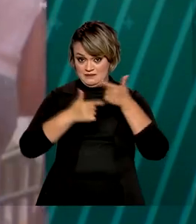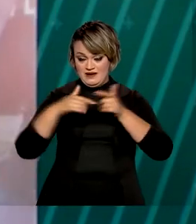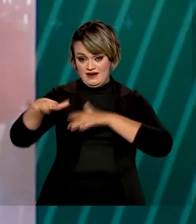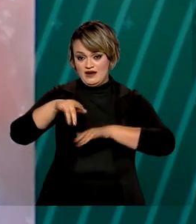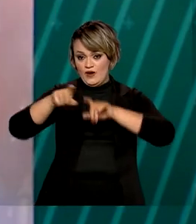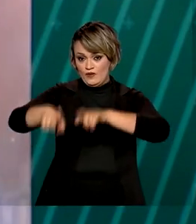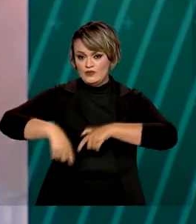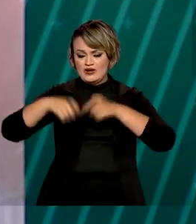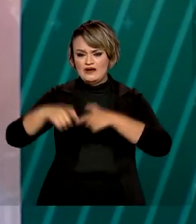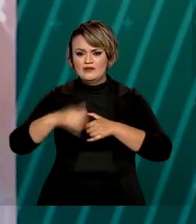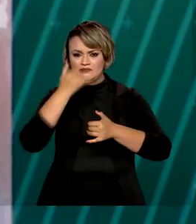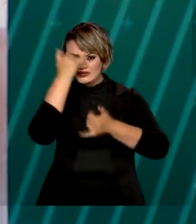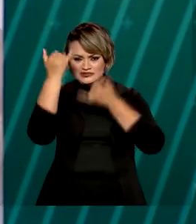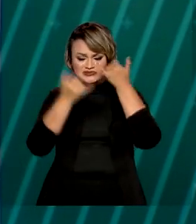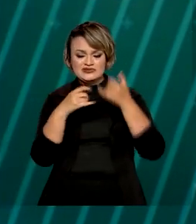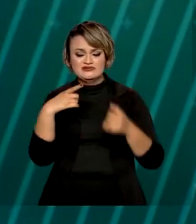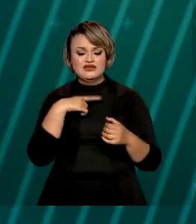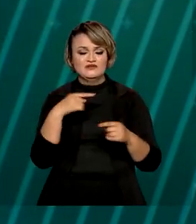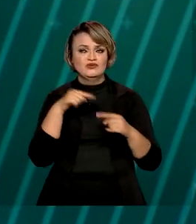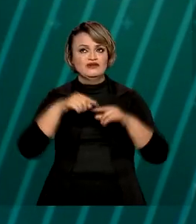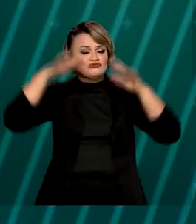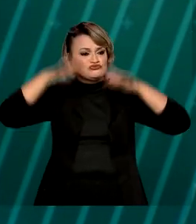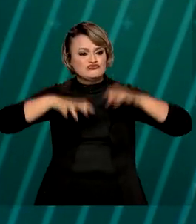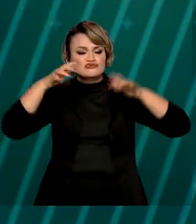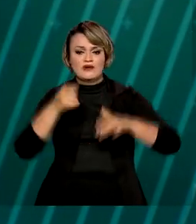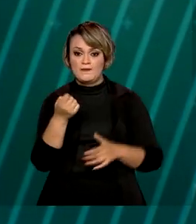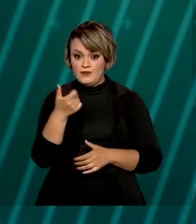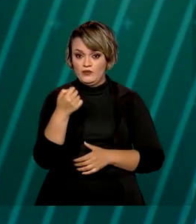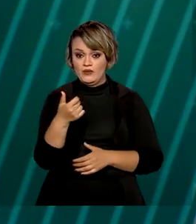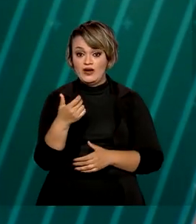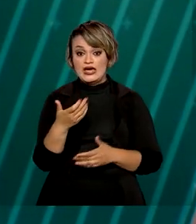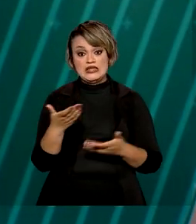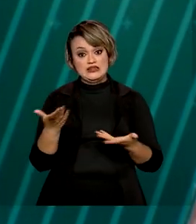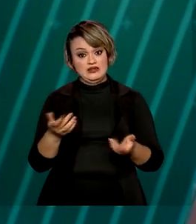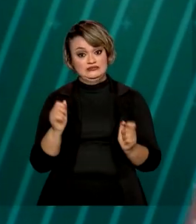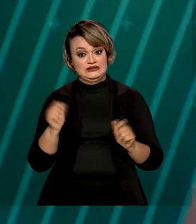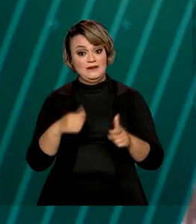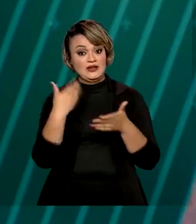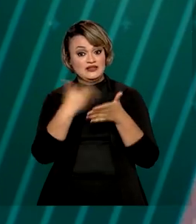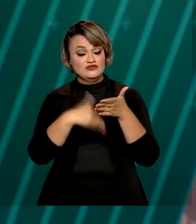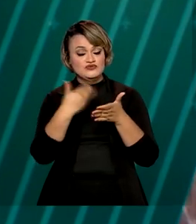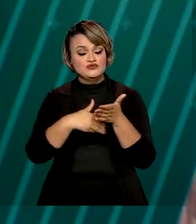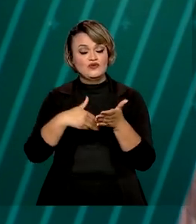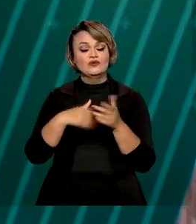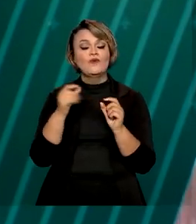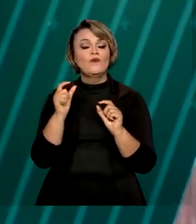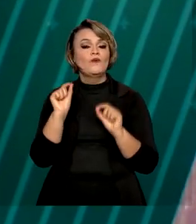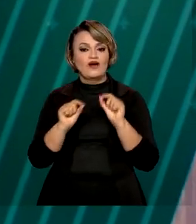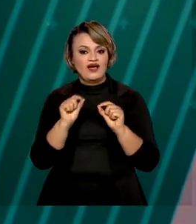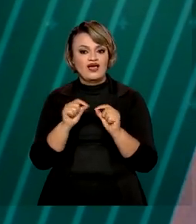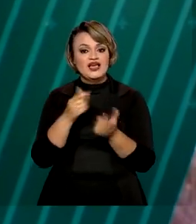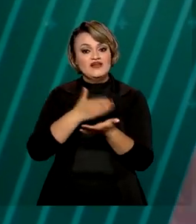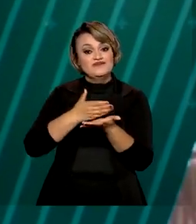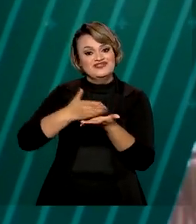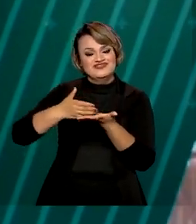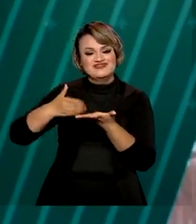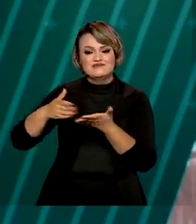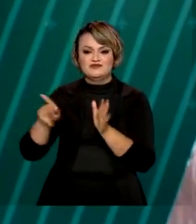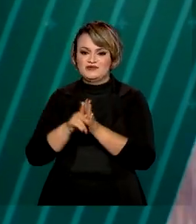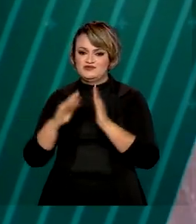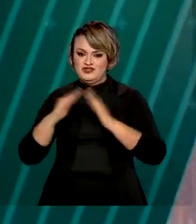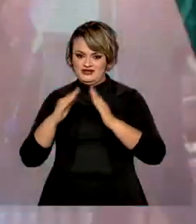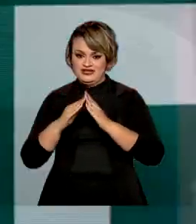prejudicados pela seca ou estiagem poderão ter descontos nos financiamentos. A medida, autorizada pelo governo federal,